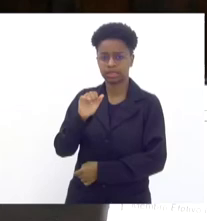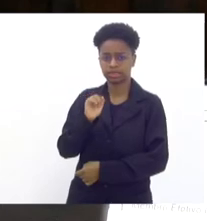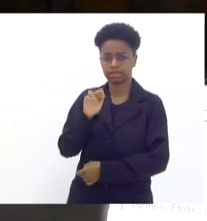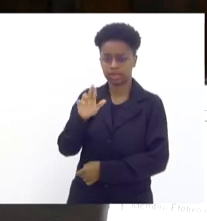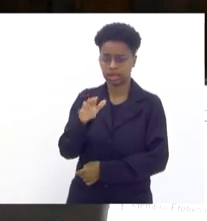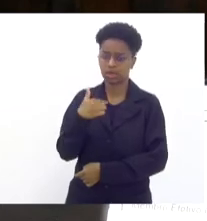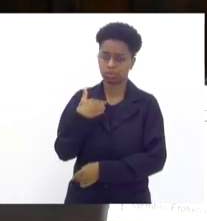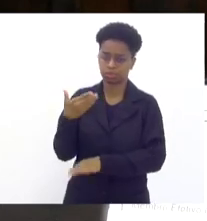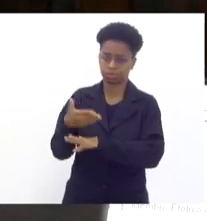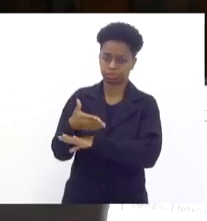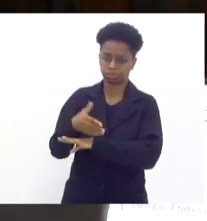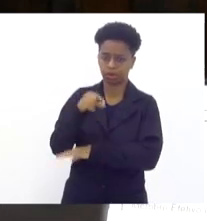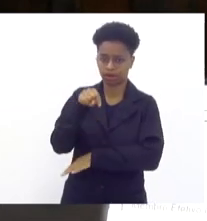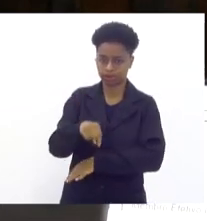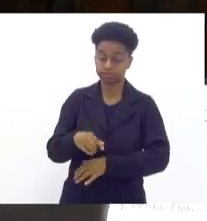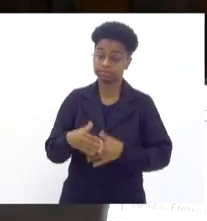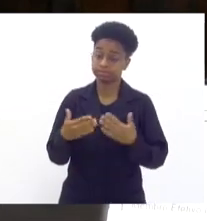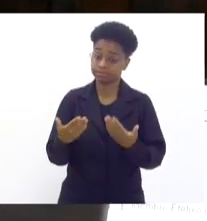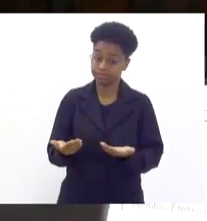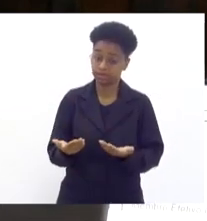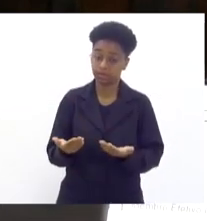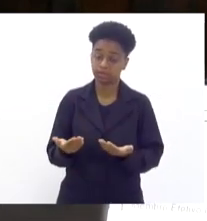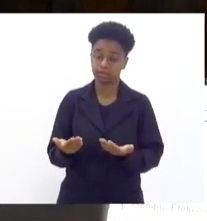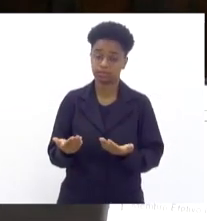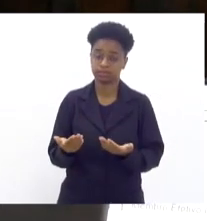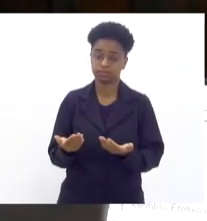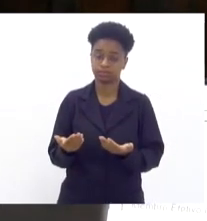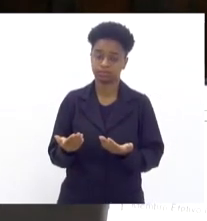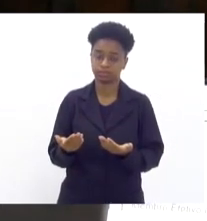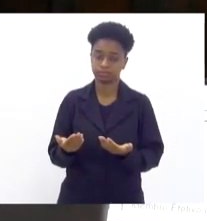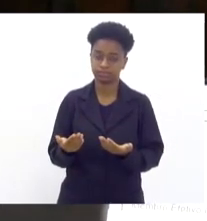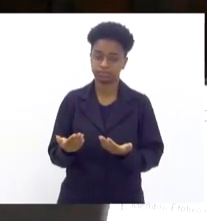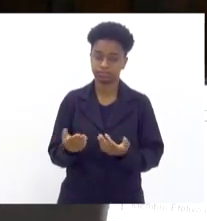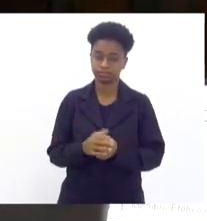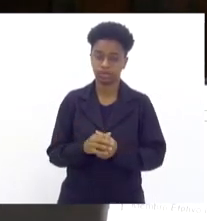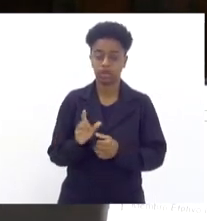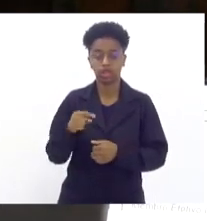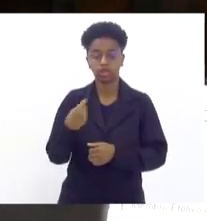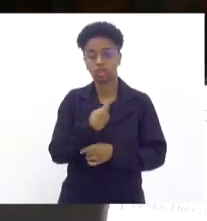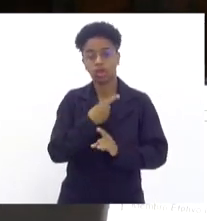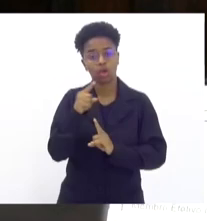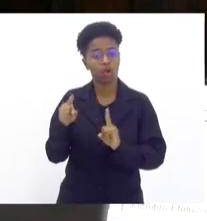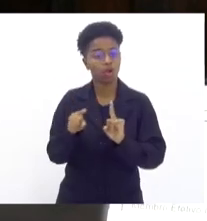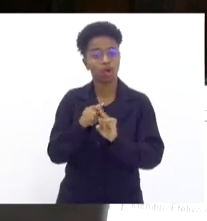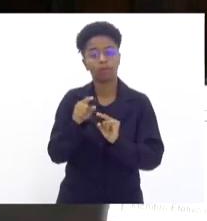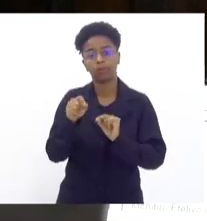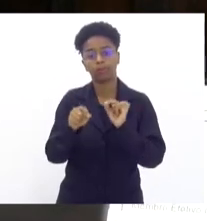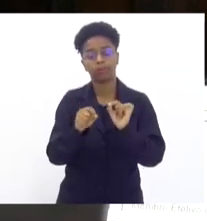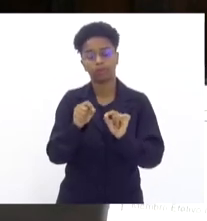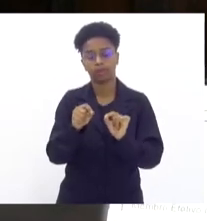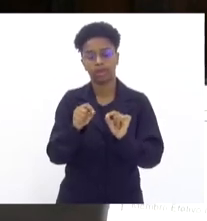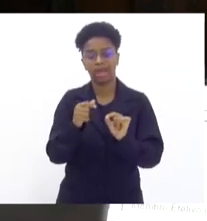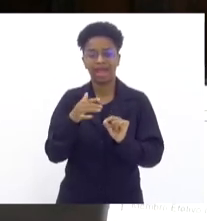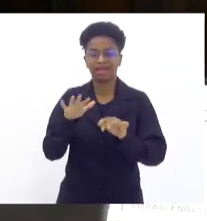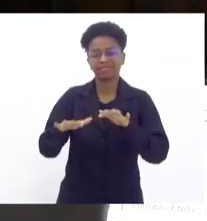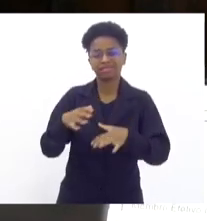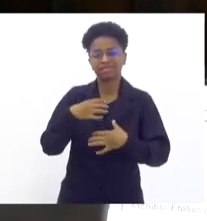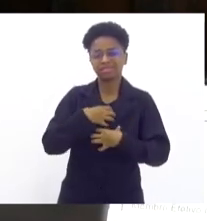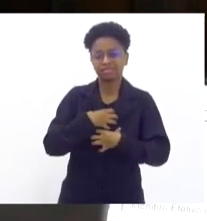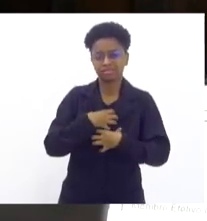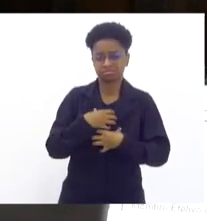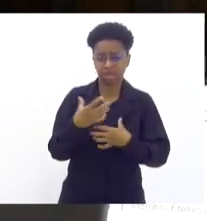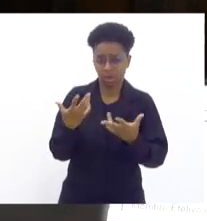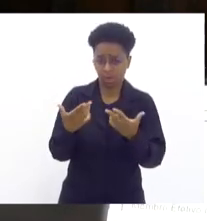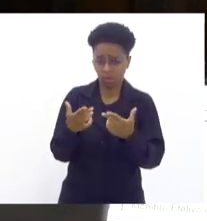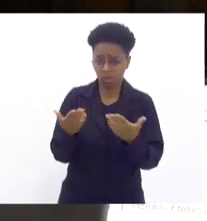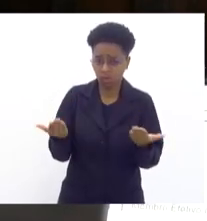tive na casa. Então, o que pretendemos aqui, e muitas vezes eu fico com esse sentimento, estou com esse sentimento